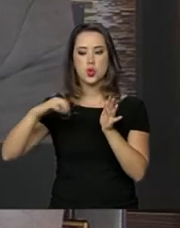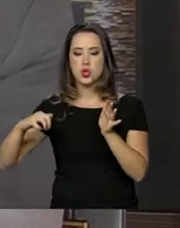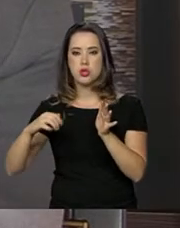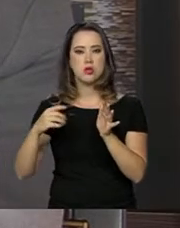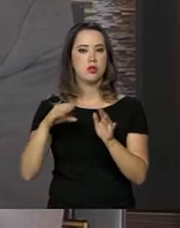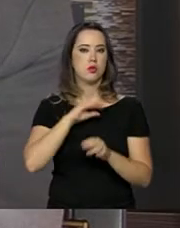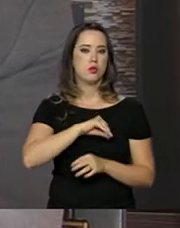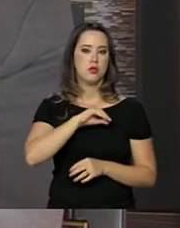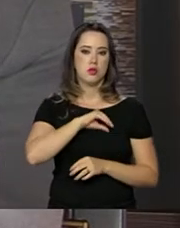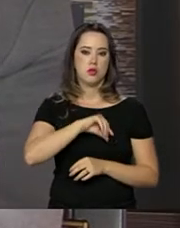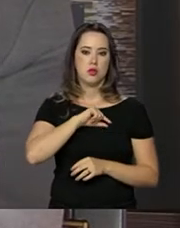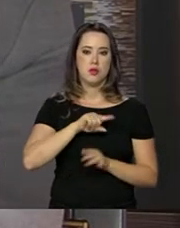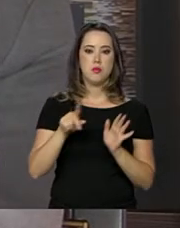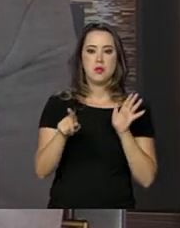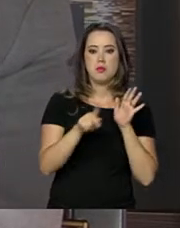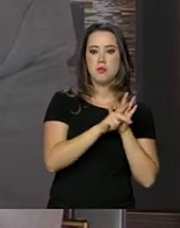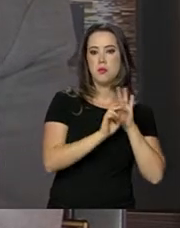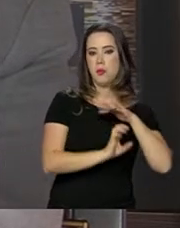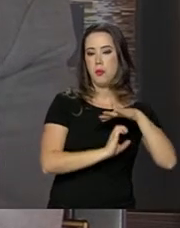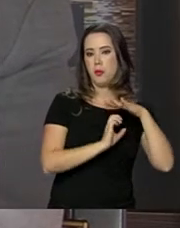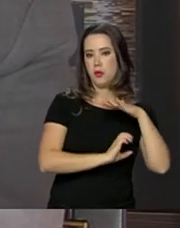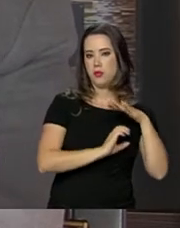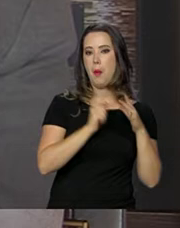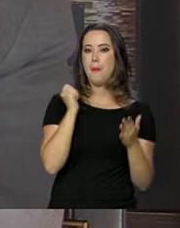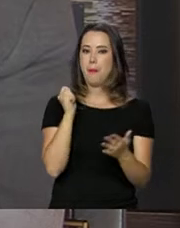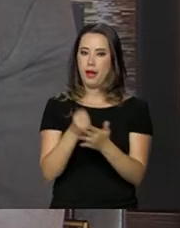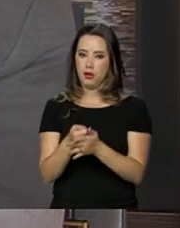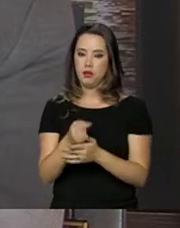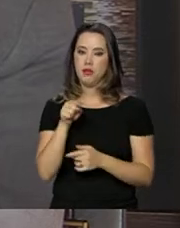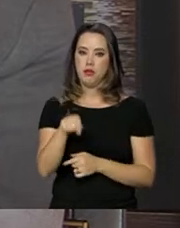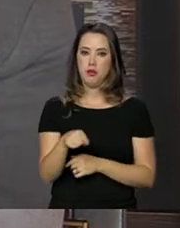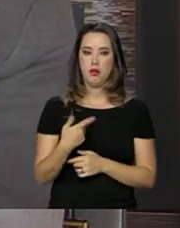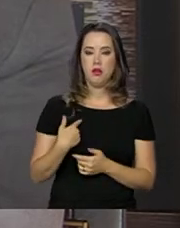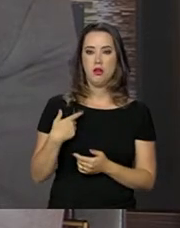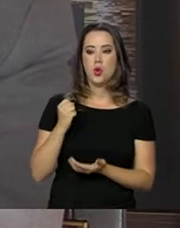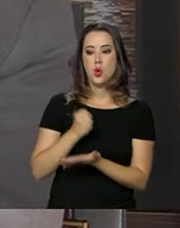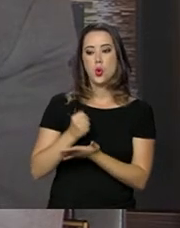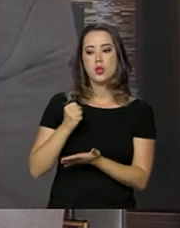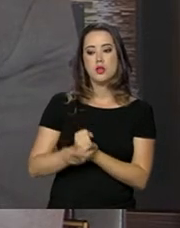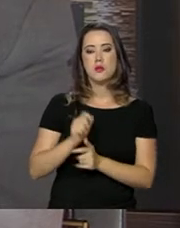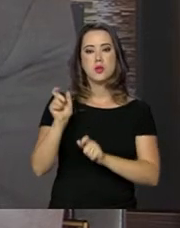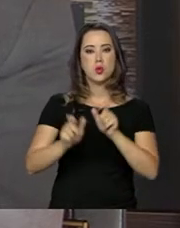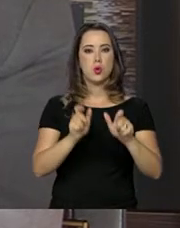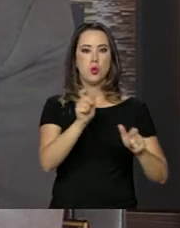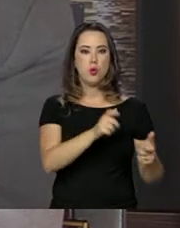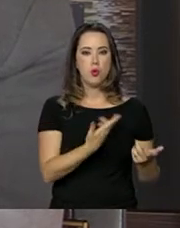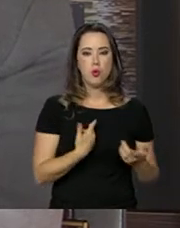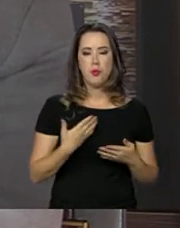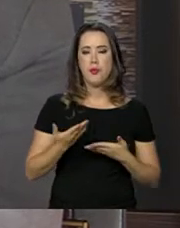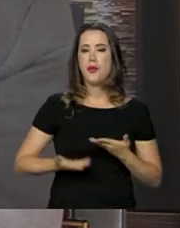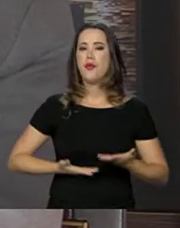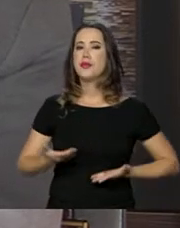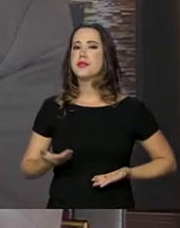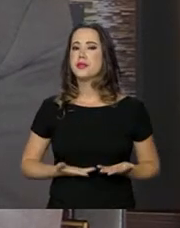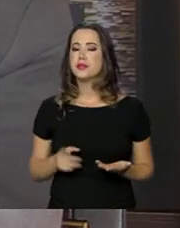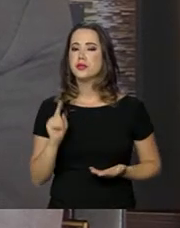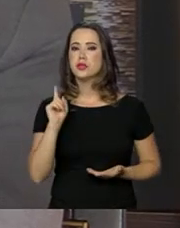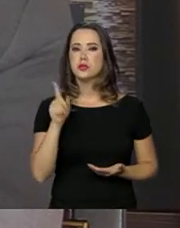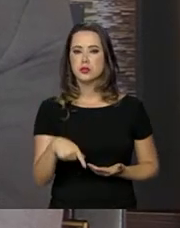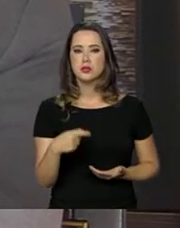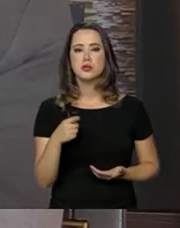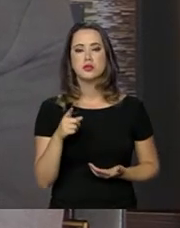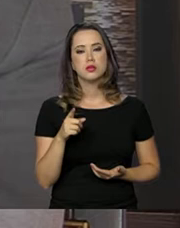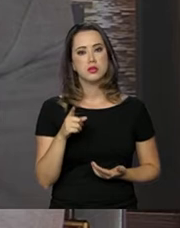salário, mas um encargo do empregador. Empregar alguém ou contratar alguém para prestação de serviço